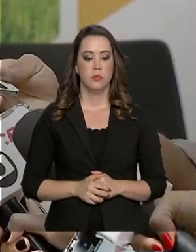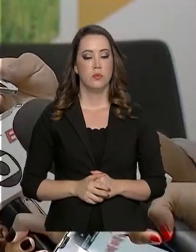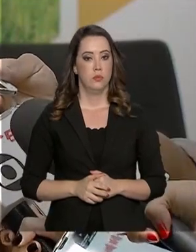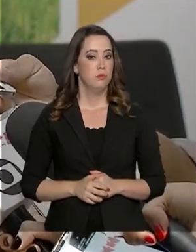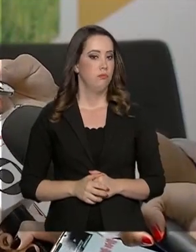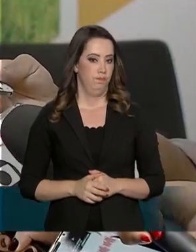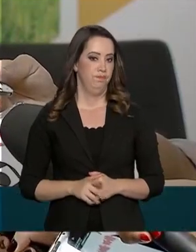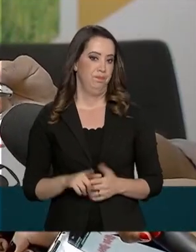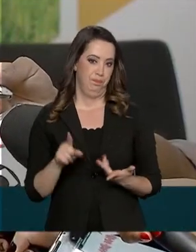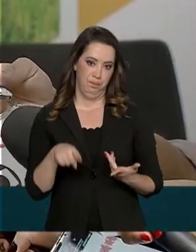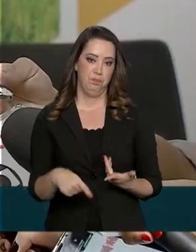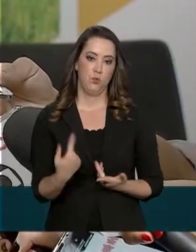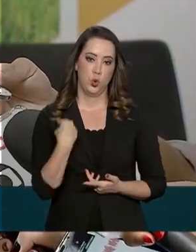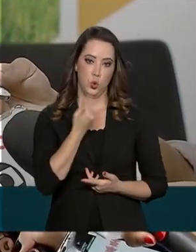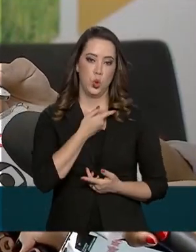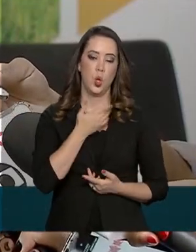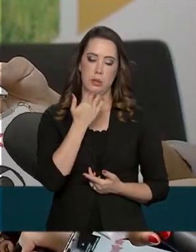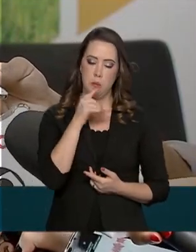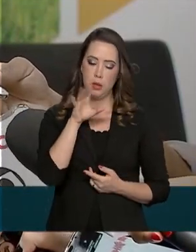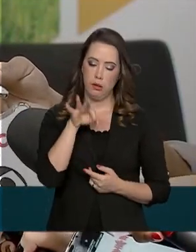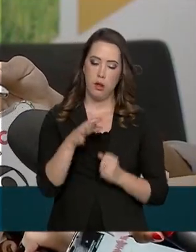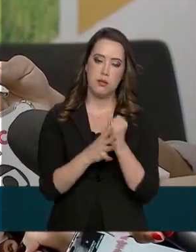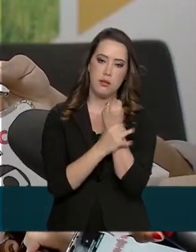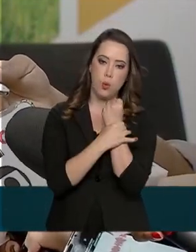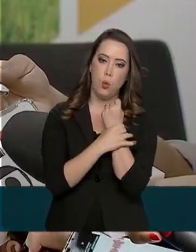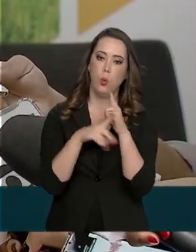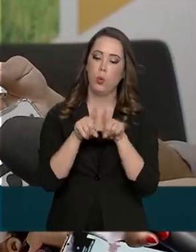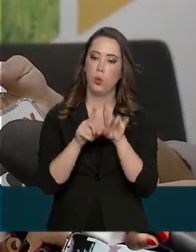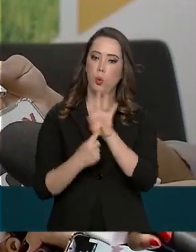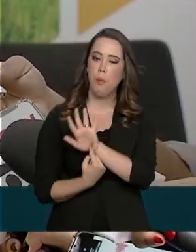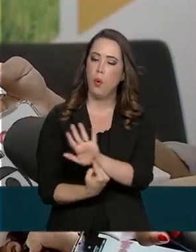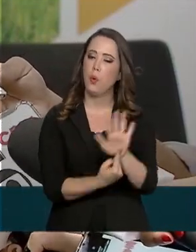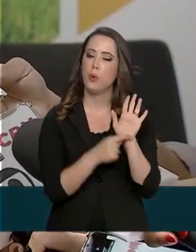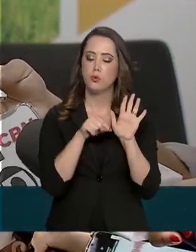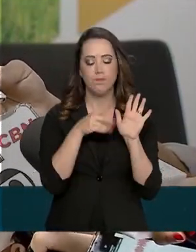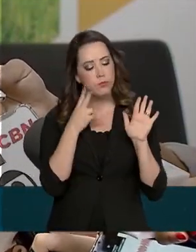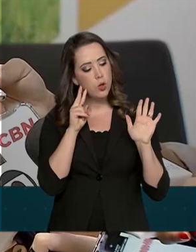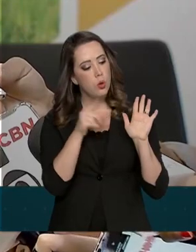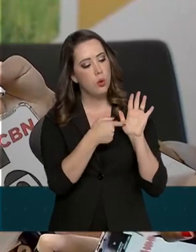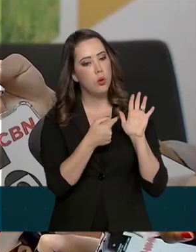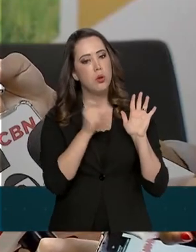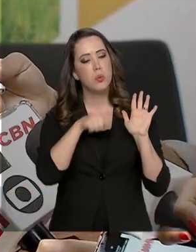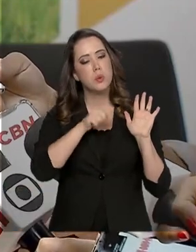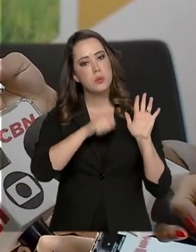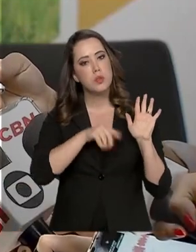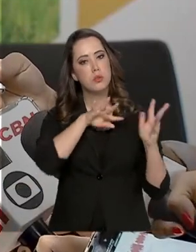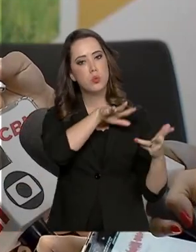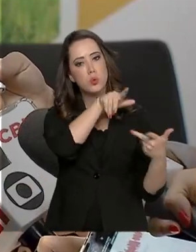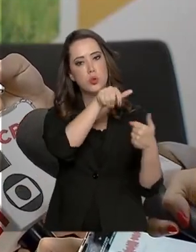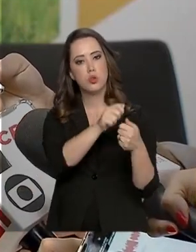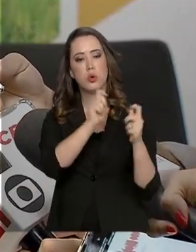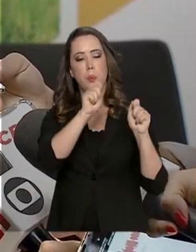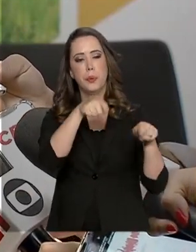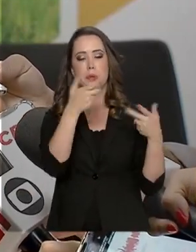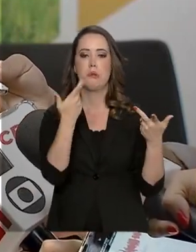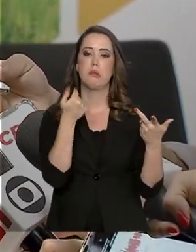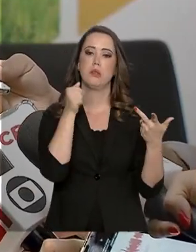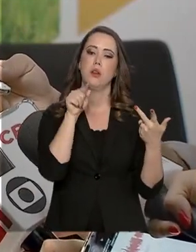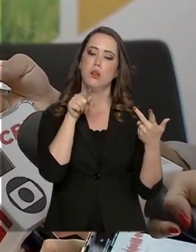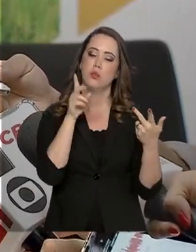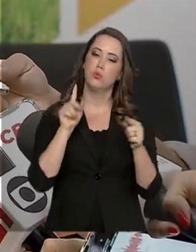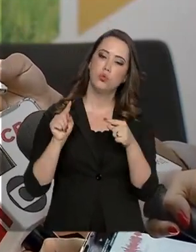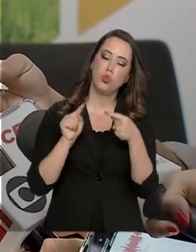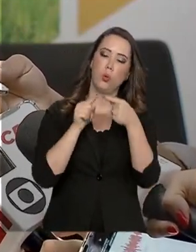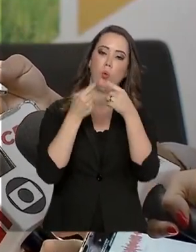De forma geral, está bastante seguro. Nossos resultados apresentam, dentro dos limites internacionais, dentro do que tem sido